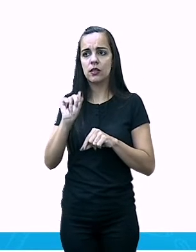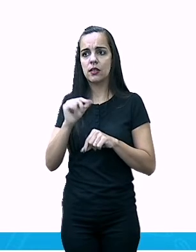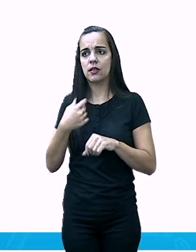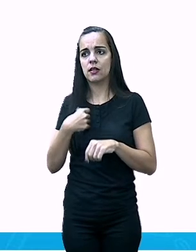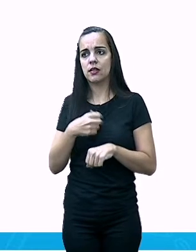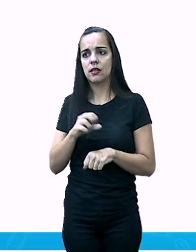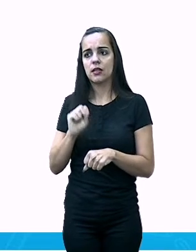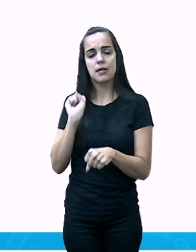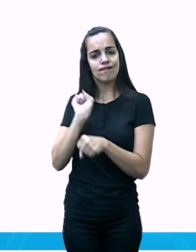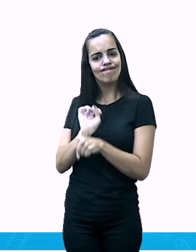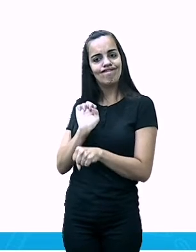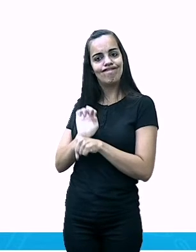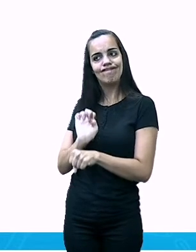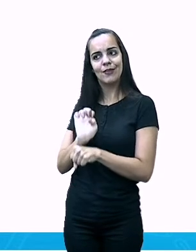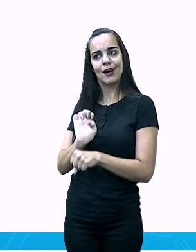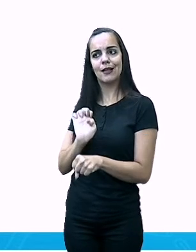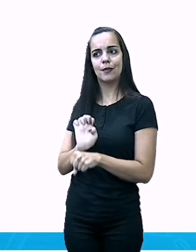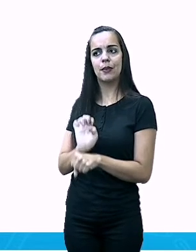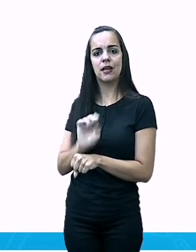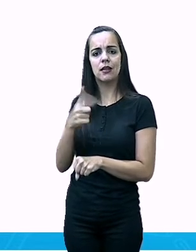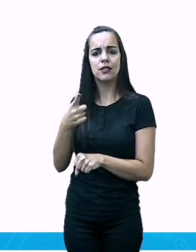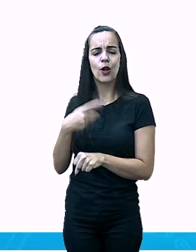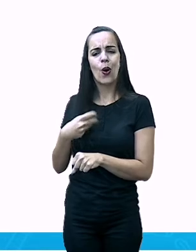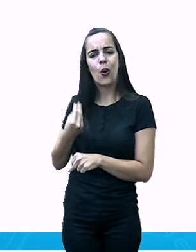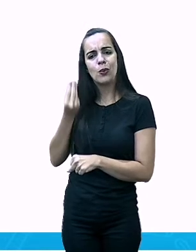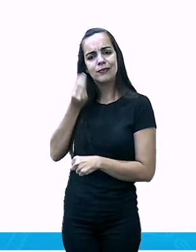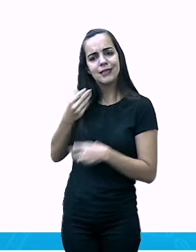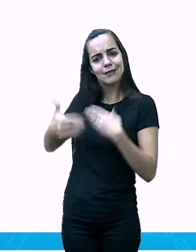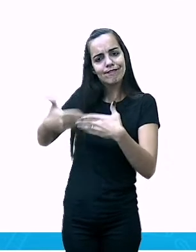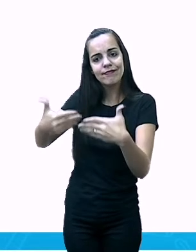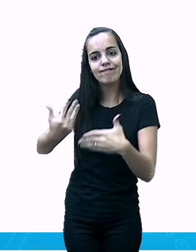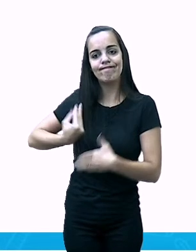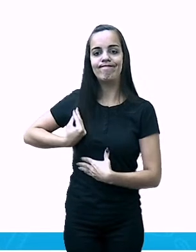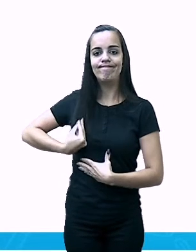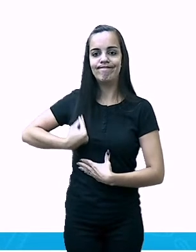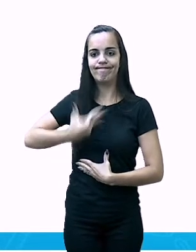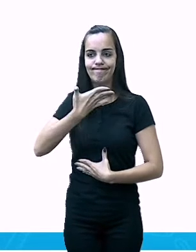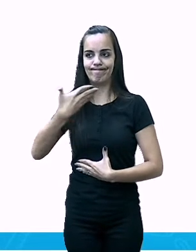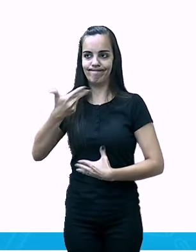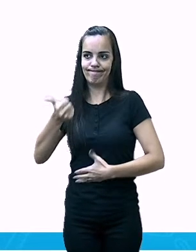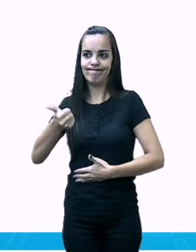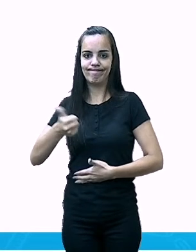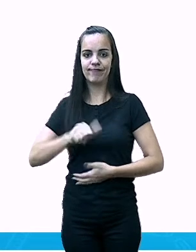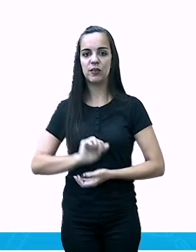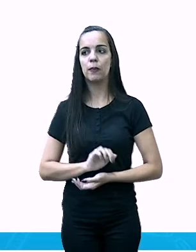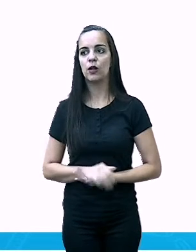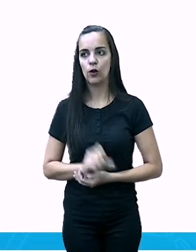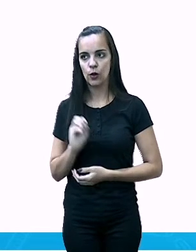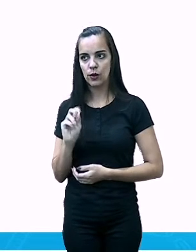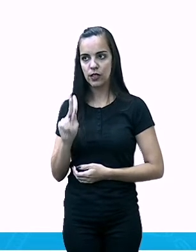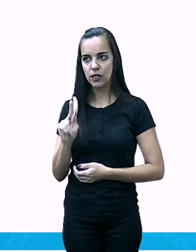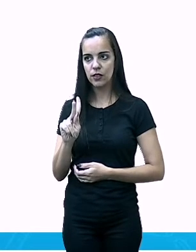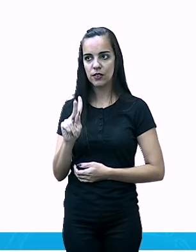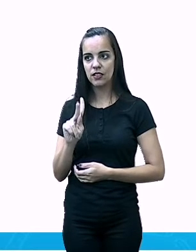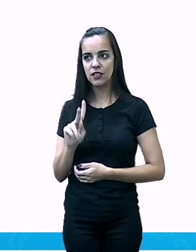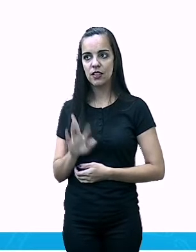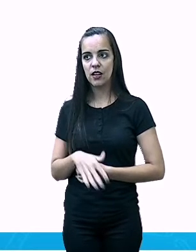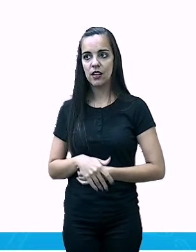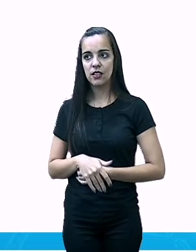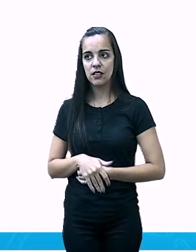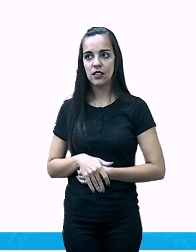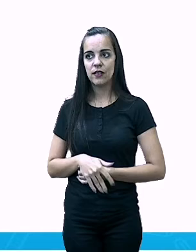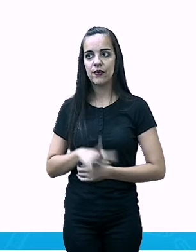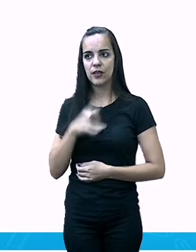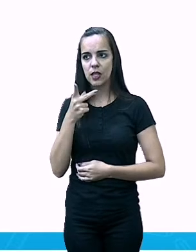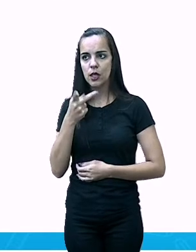esperança ou na expectativa de vida da população. Ok? Eu falei que eu estou fazendo hora